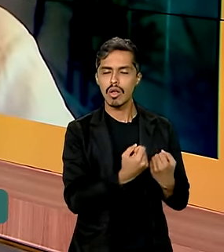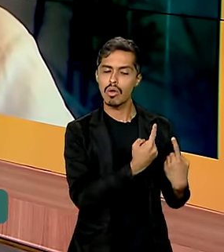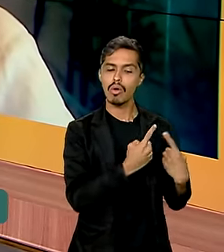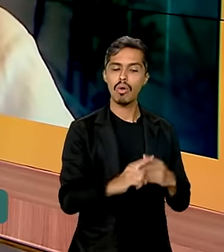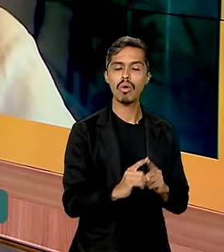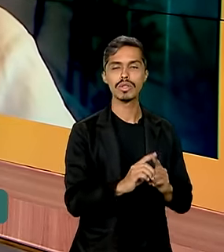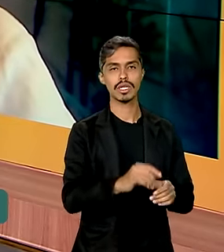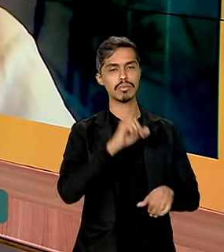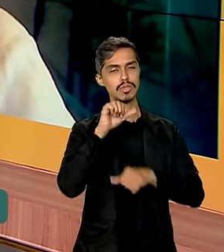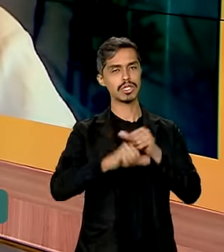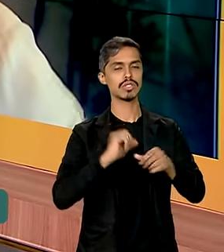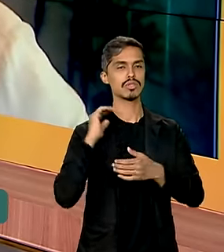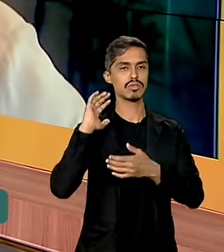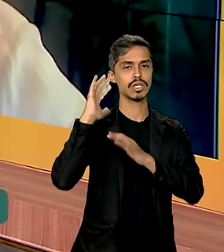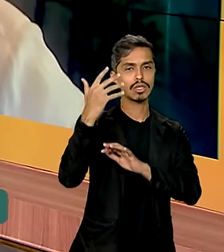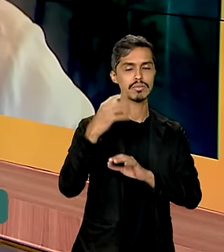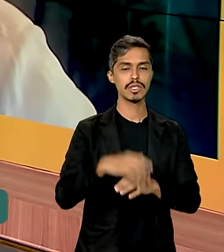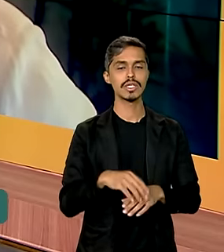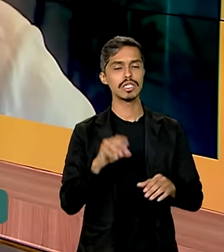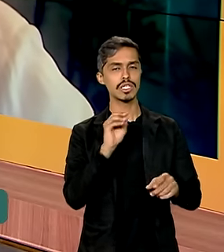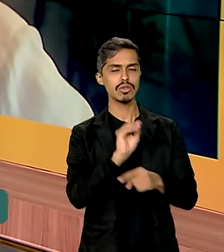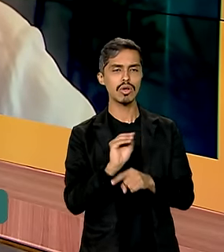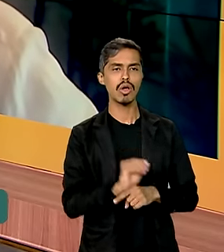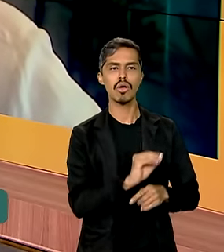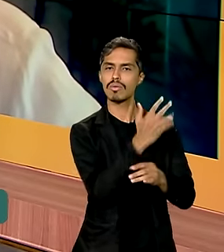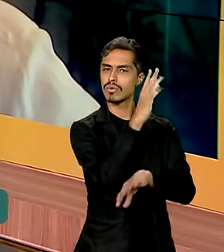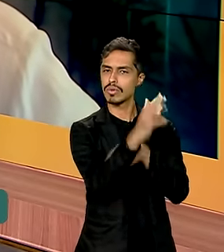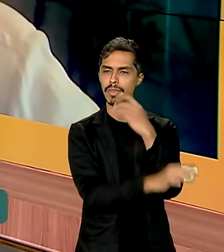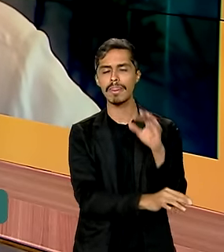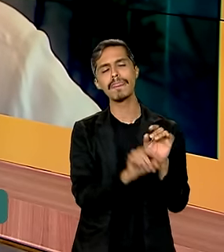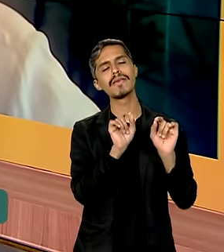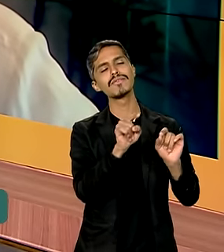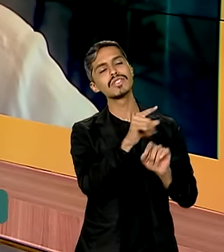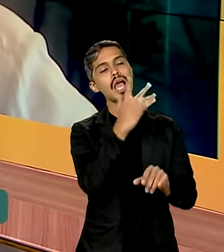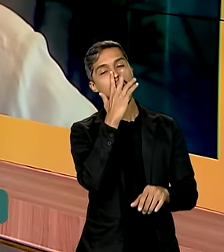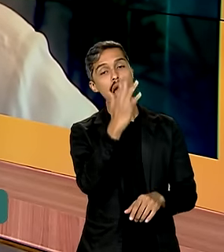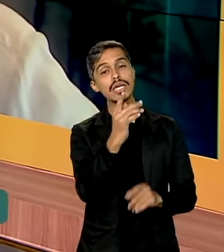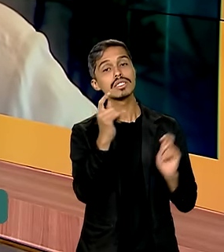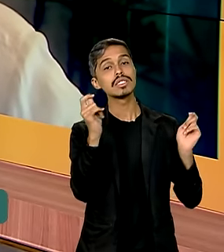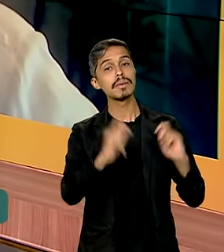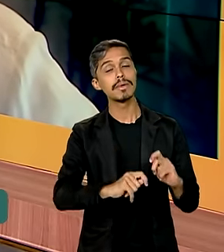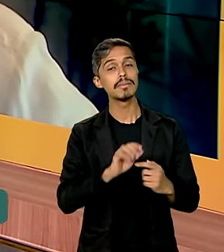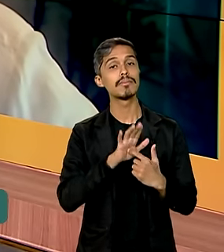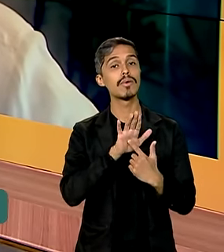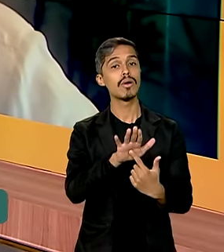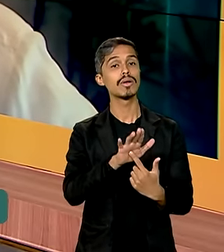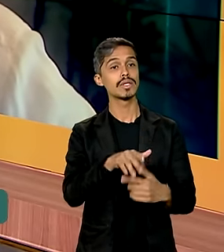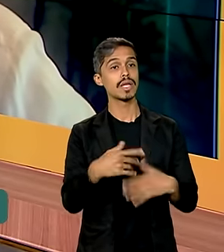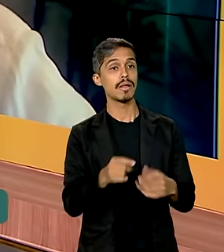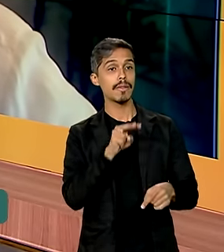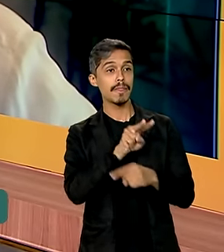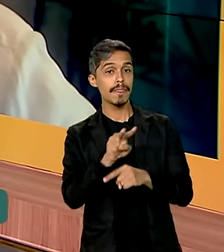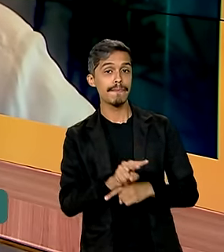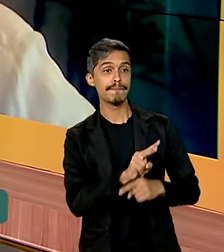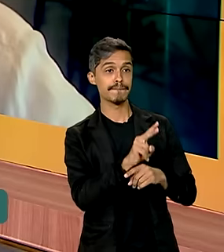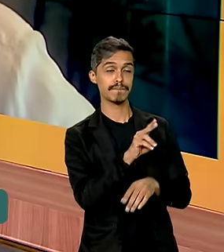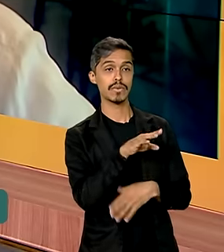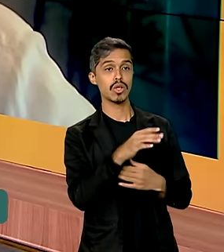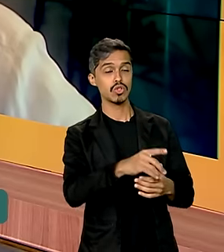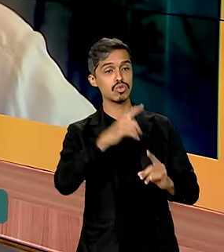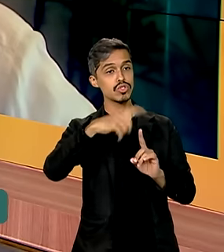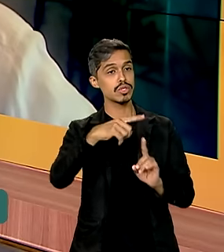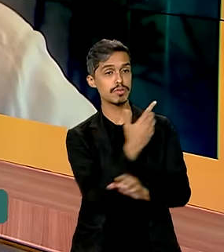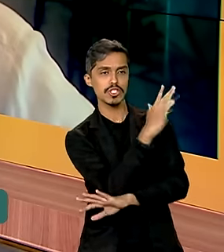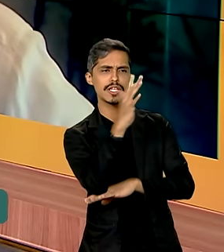clima e conservação ambiental. Agora, em que o senhor acha que o senhor pode destacar da preservação dos biomas? Qual